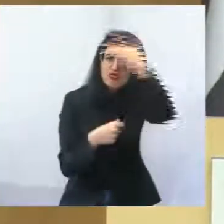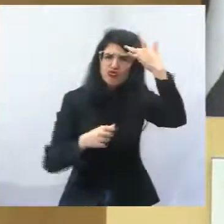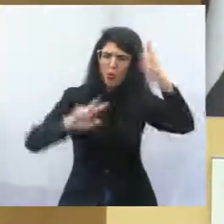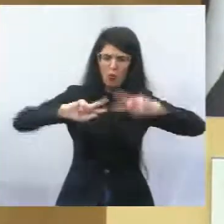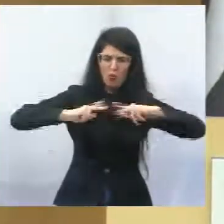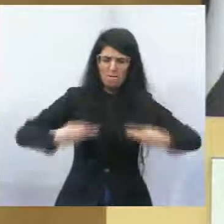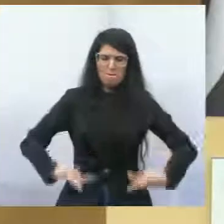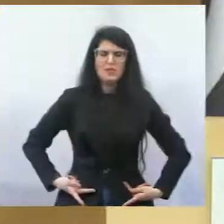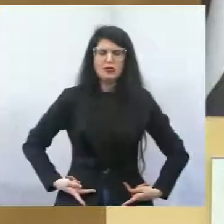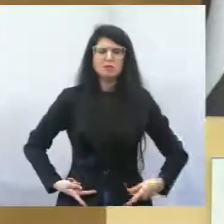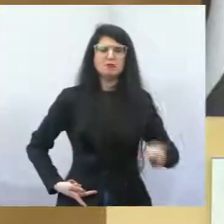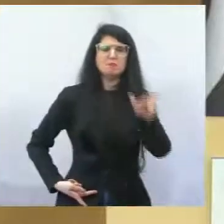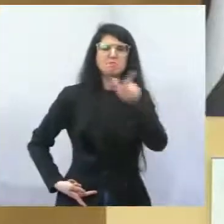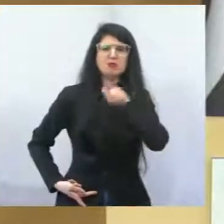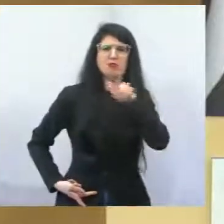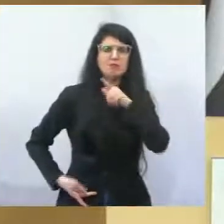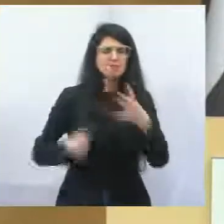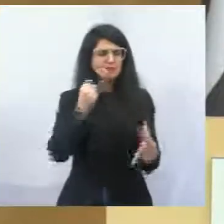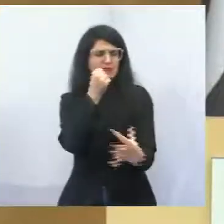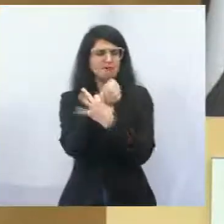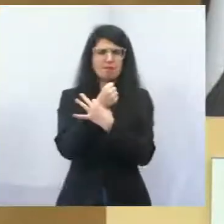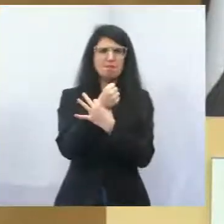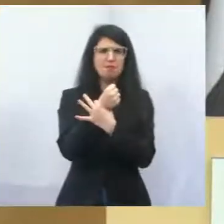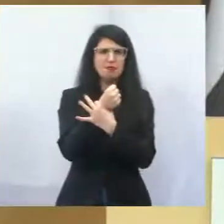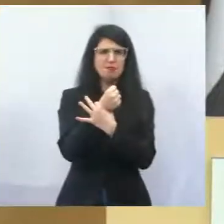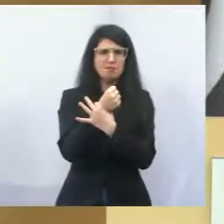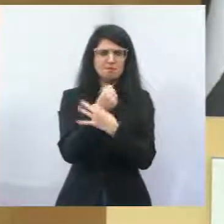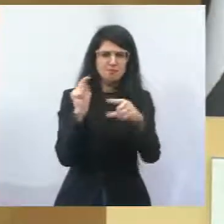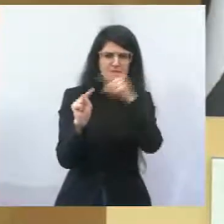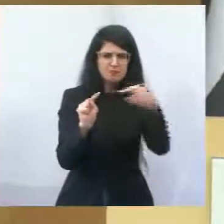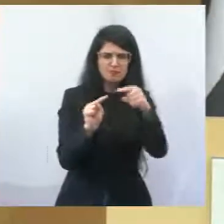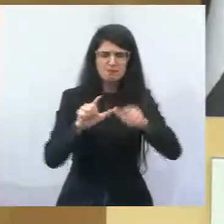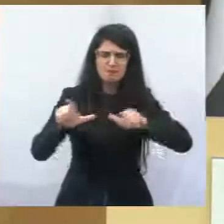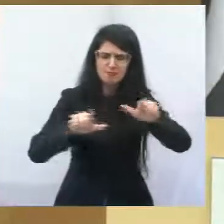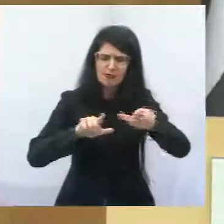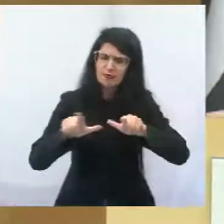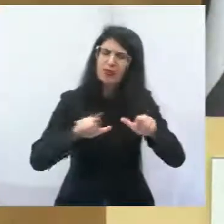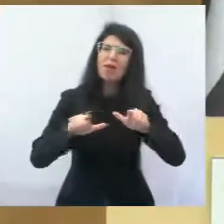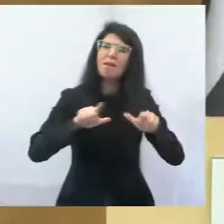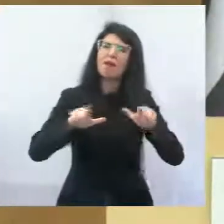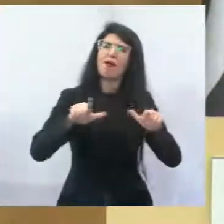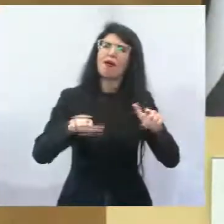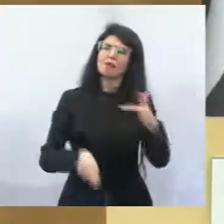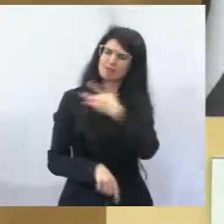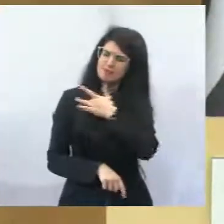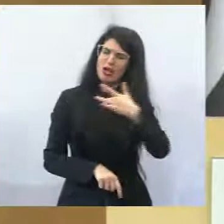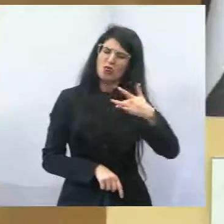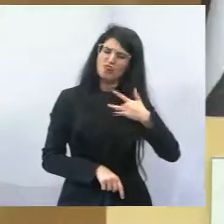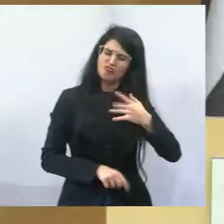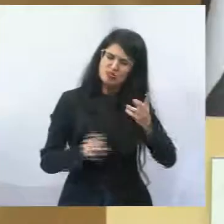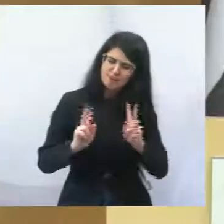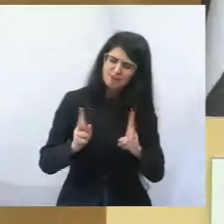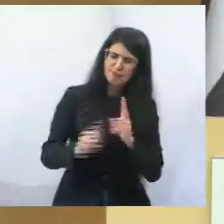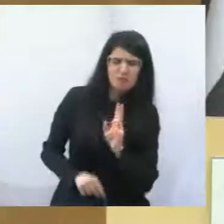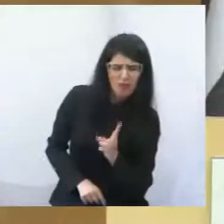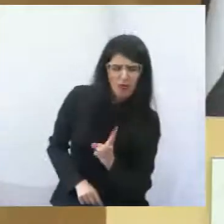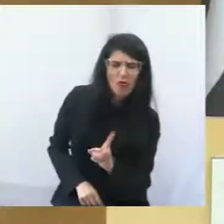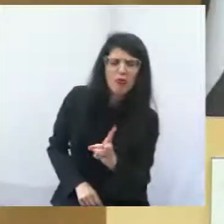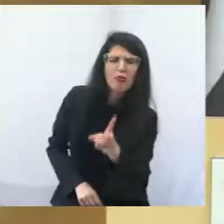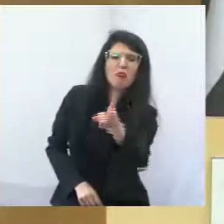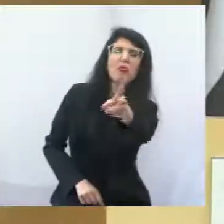trabalho e, ao mesmo tempo, garantir a dignidade da pessoa, do trabalhador e também de sua família.